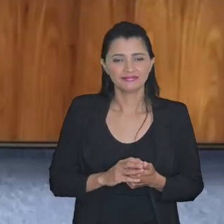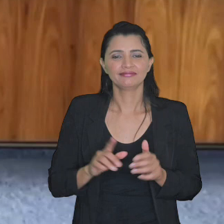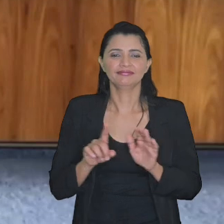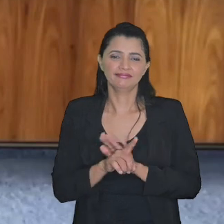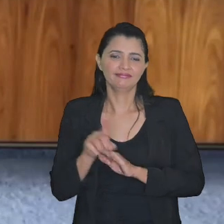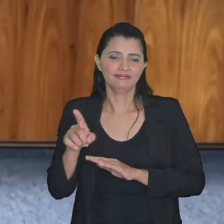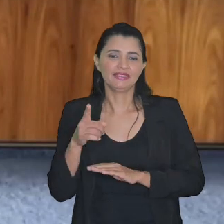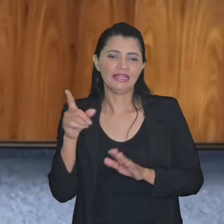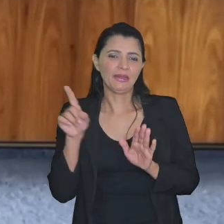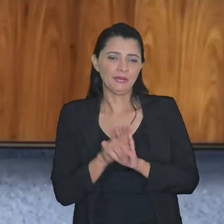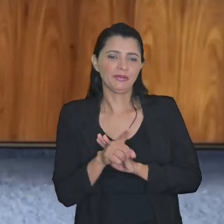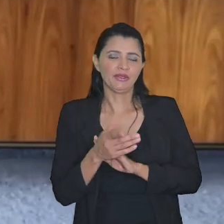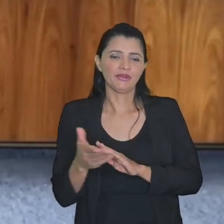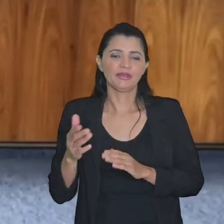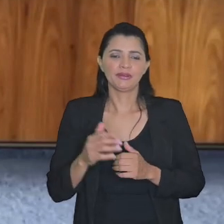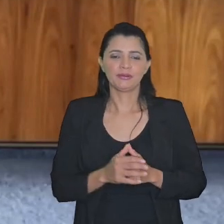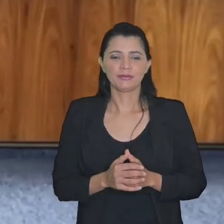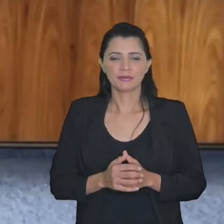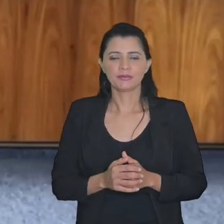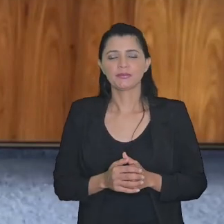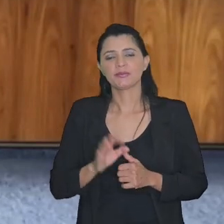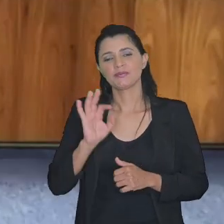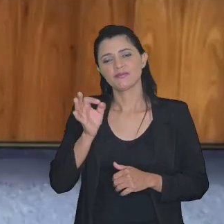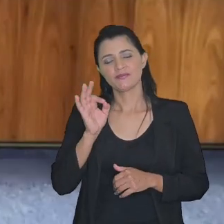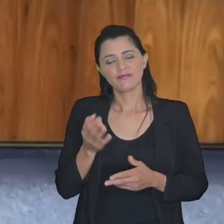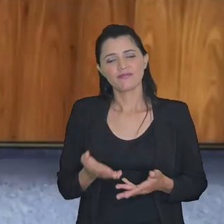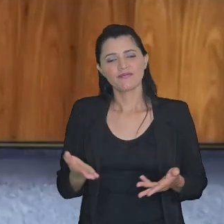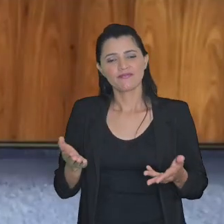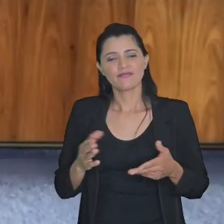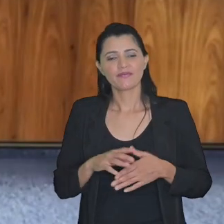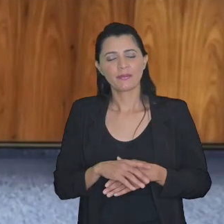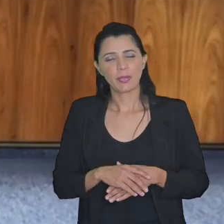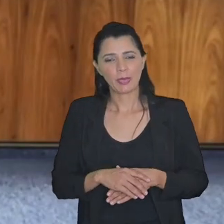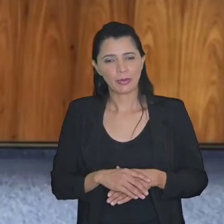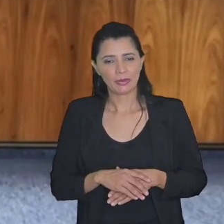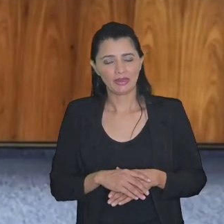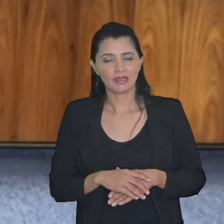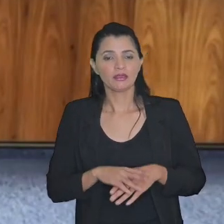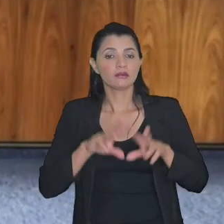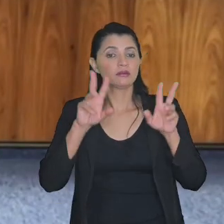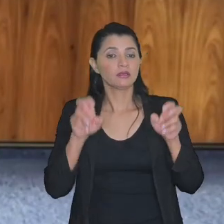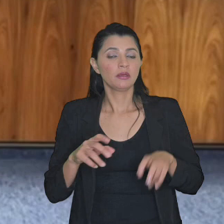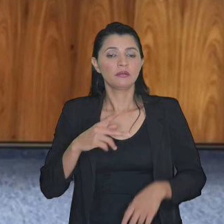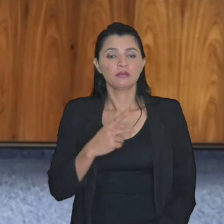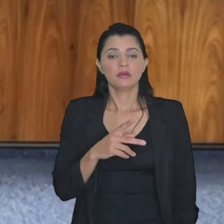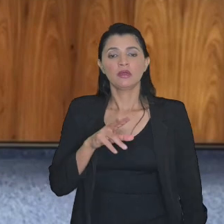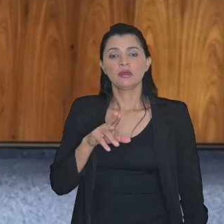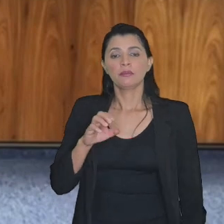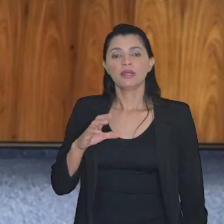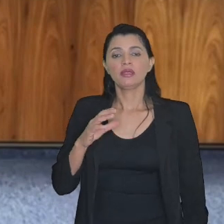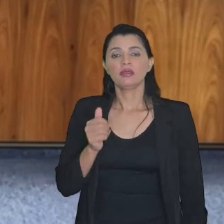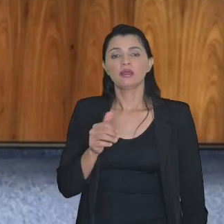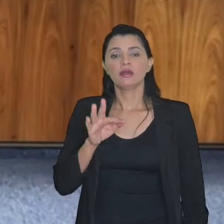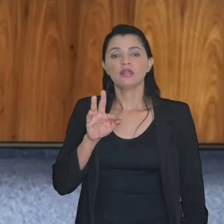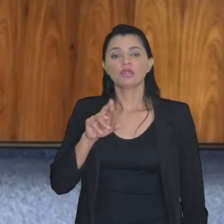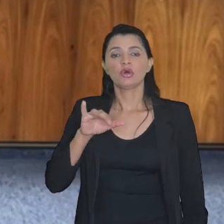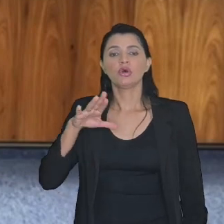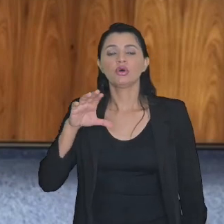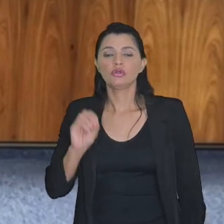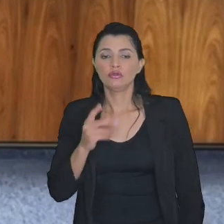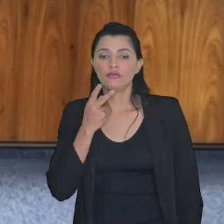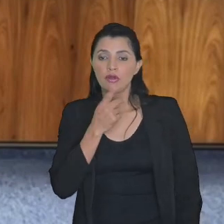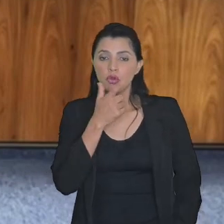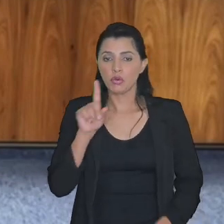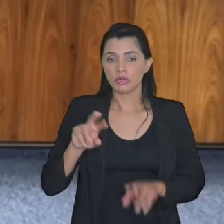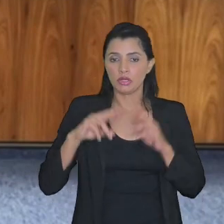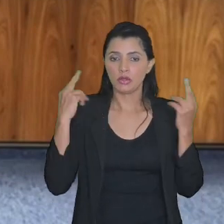vai pagar o dobro tá certo sobre o tema precatórios aqui ela disse